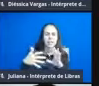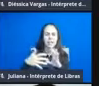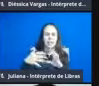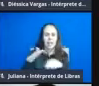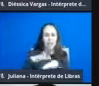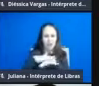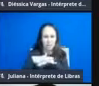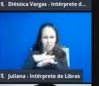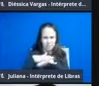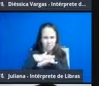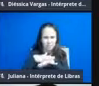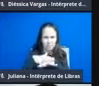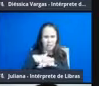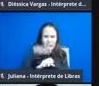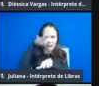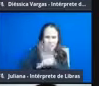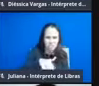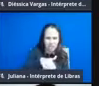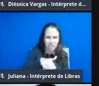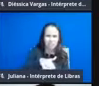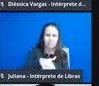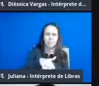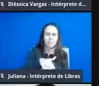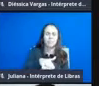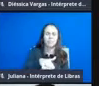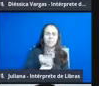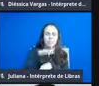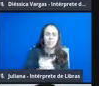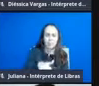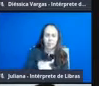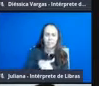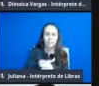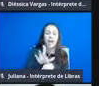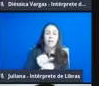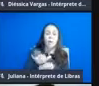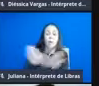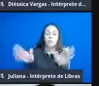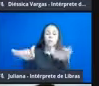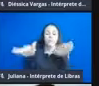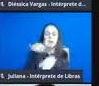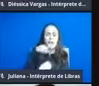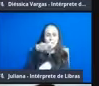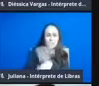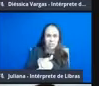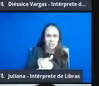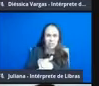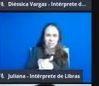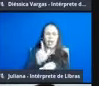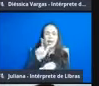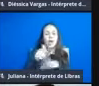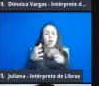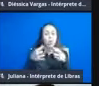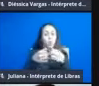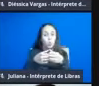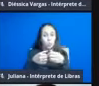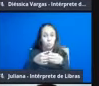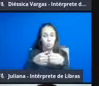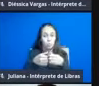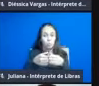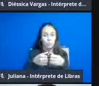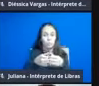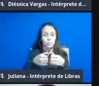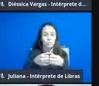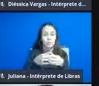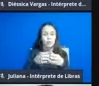e elas são achatadas dorso-ventralmente, tá, então, aí um grupo que também, muitas